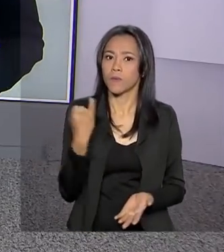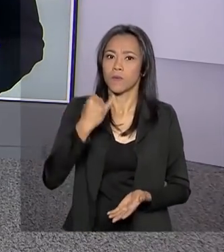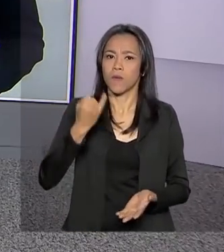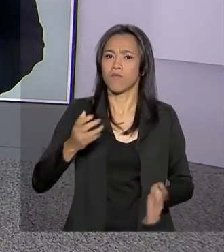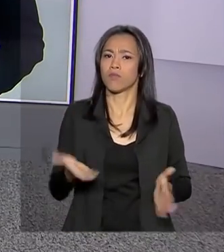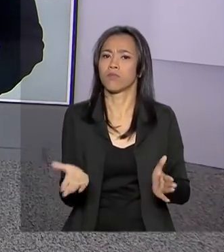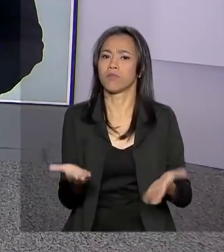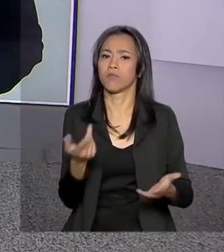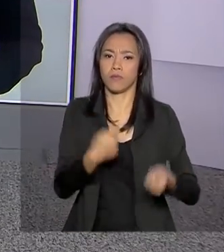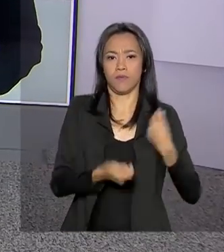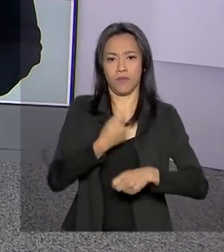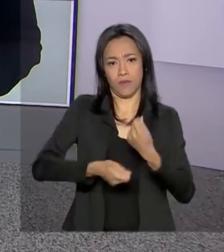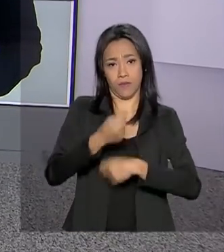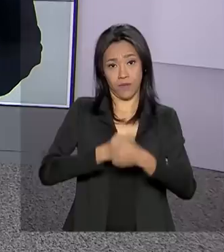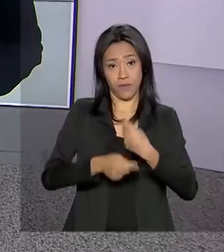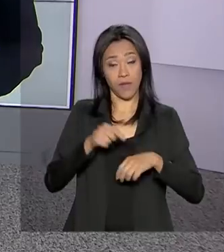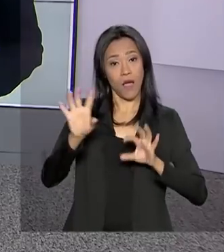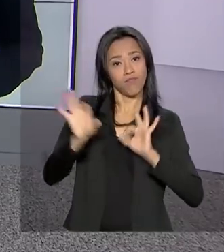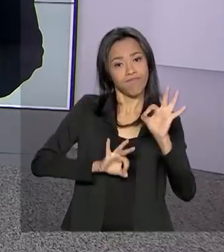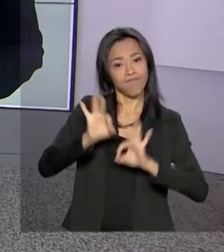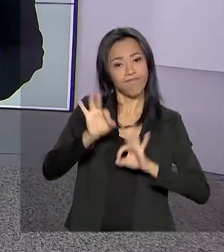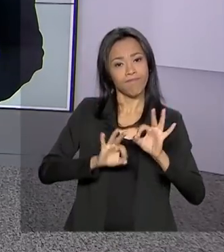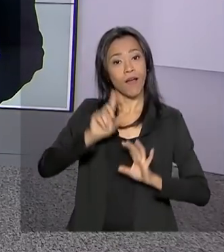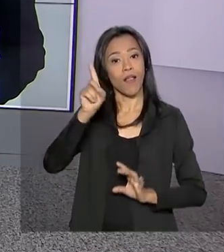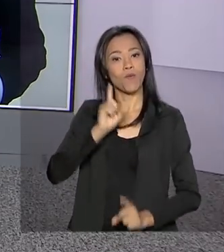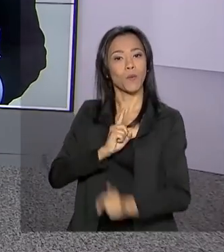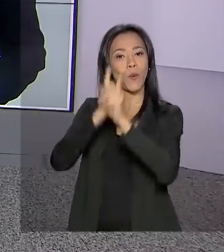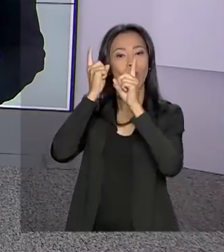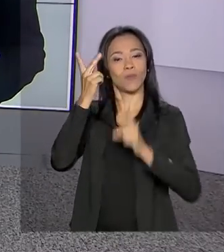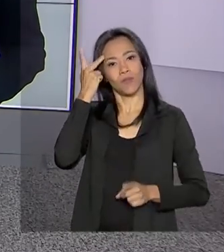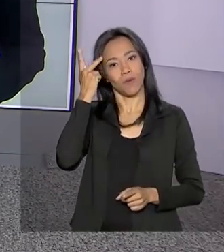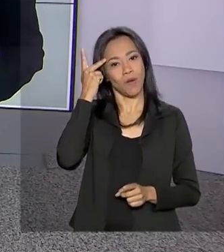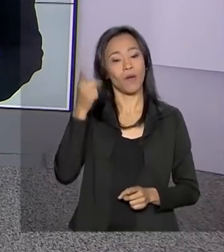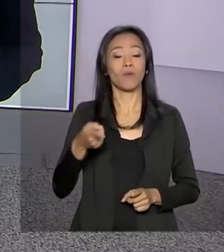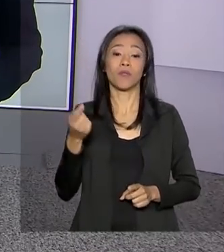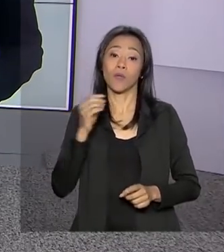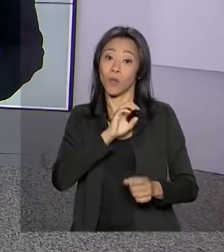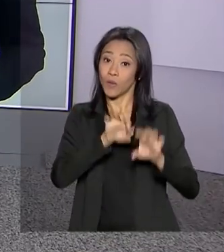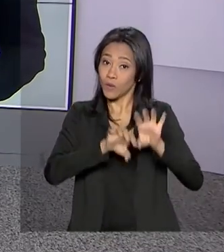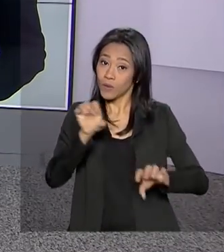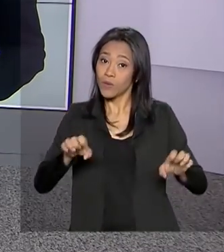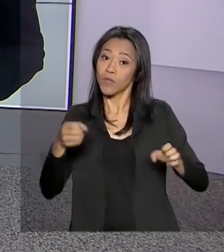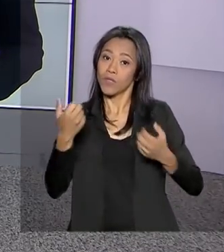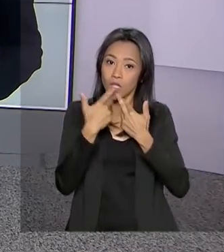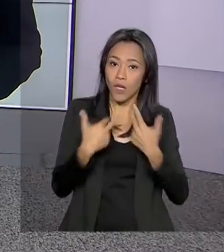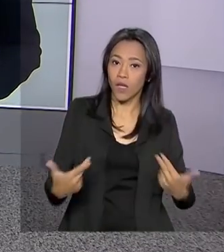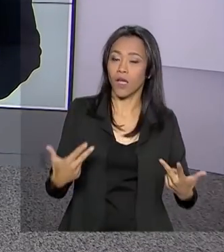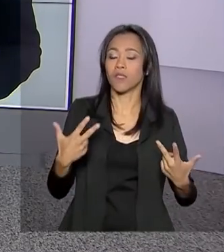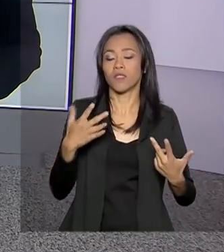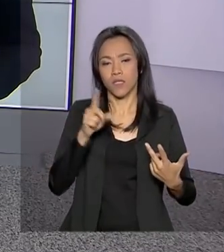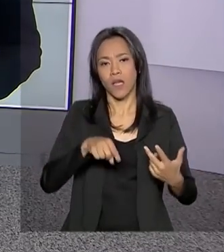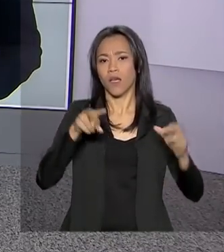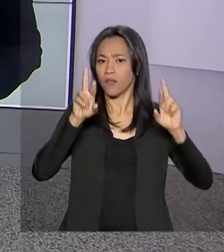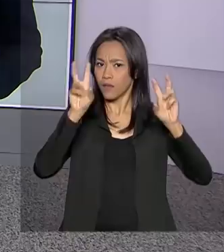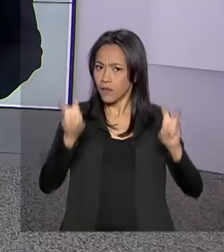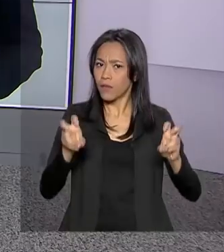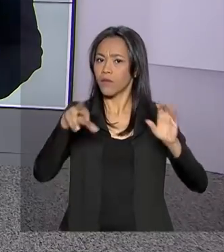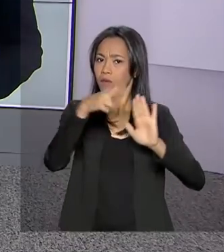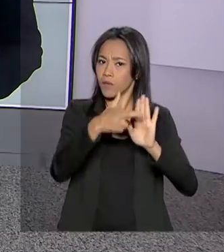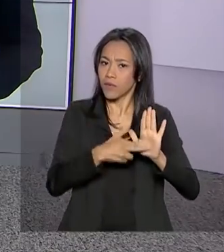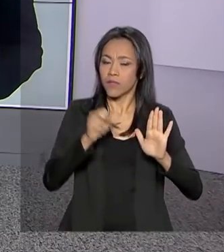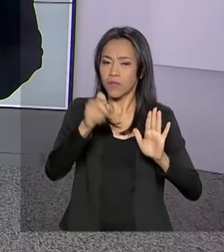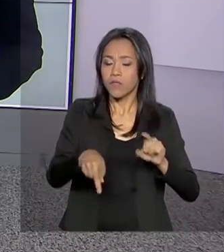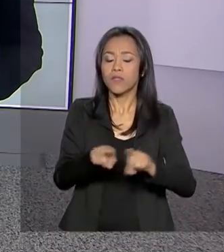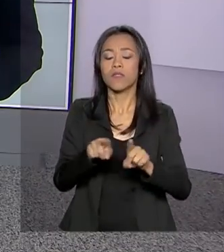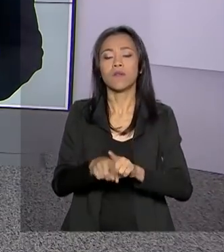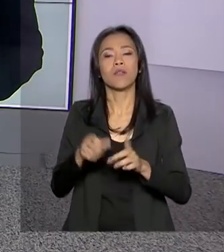economia, está promovendo em São Paulo um encontro para debater reformas e inovação. Empauta mudanças no sistema tributário e nas aposentadorias.